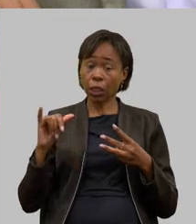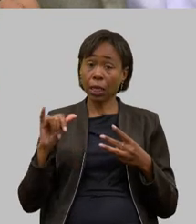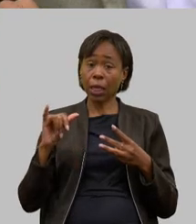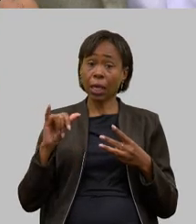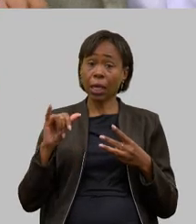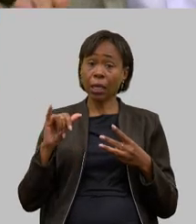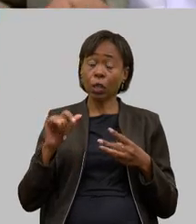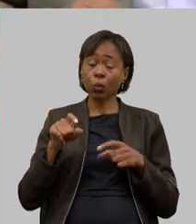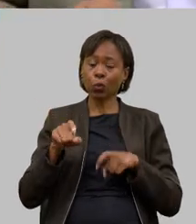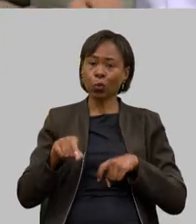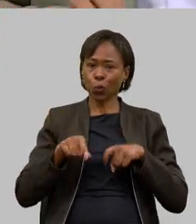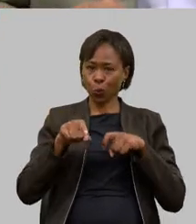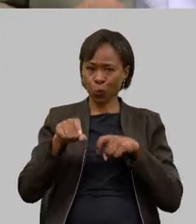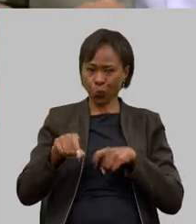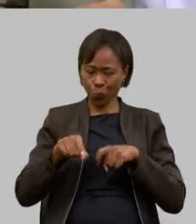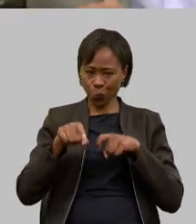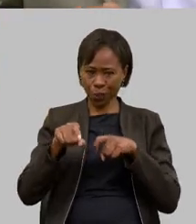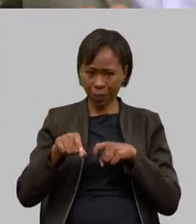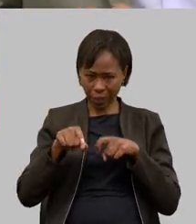houve aí uma grande